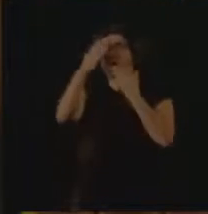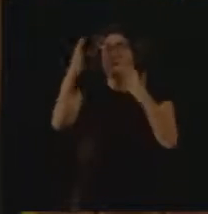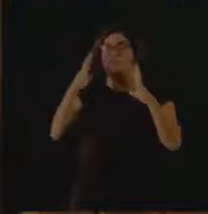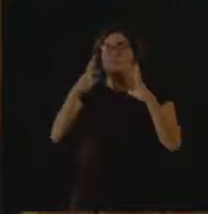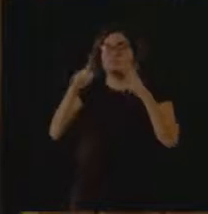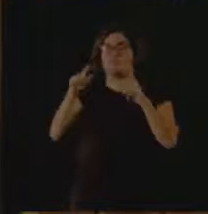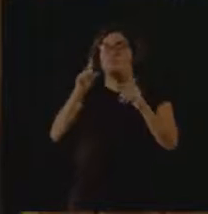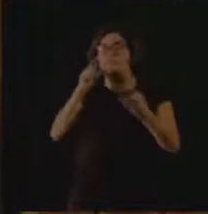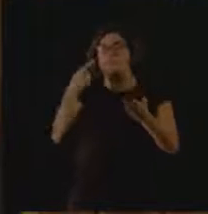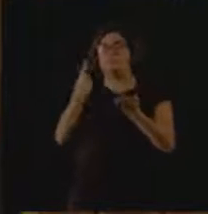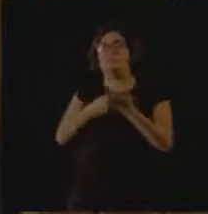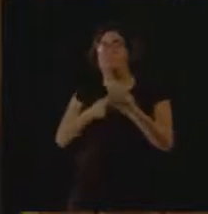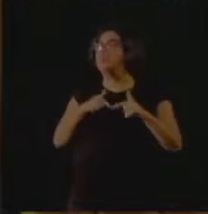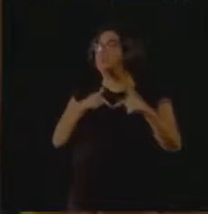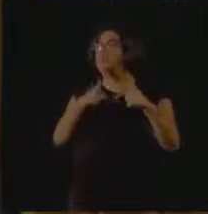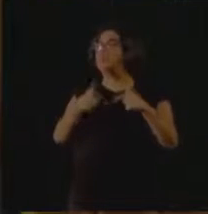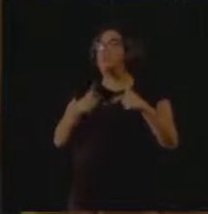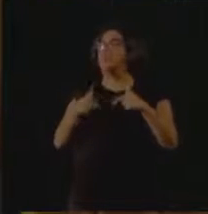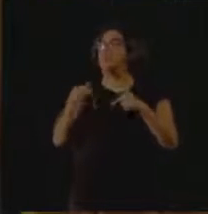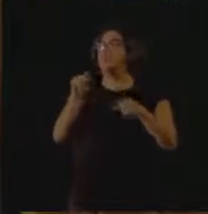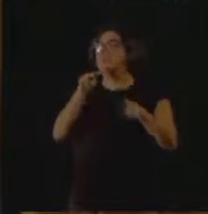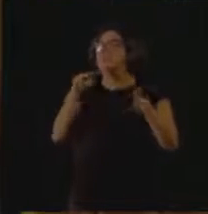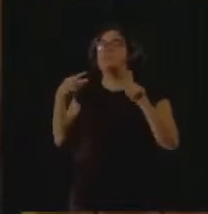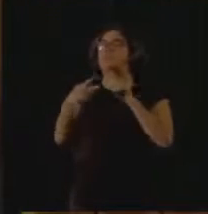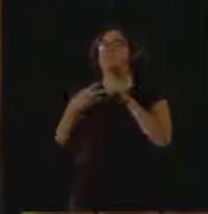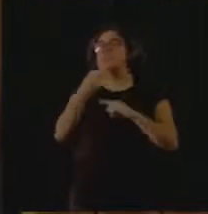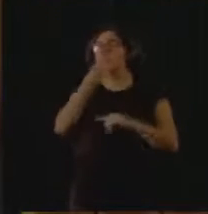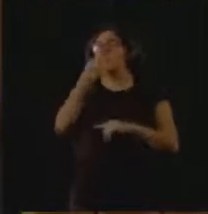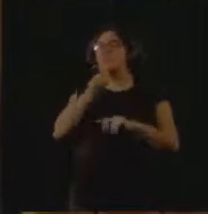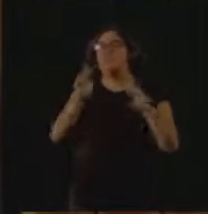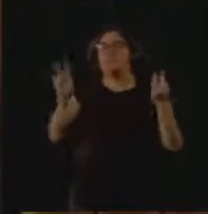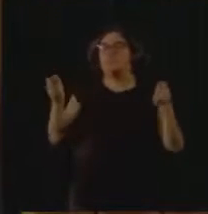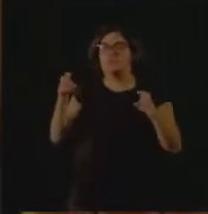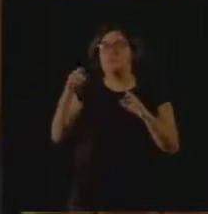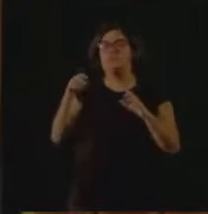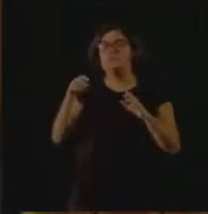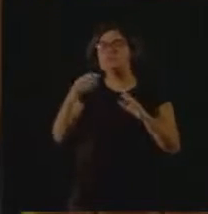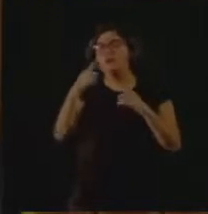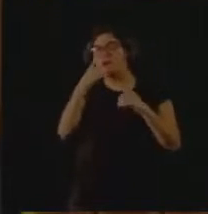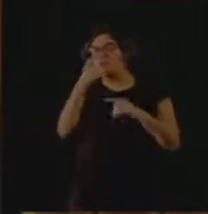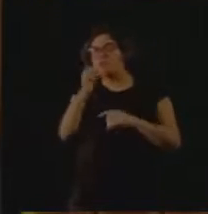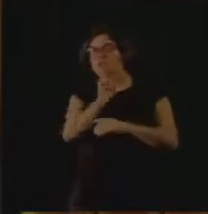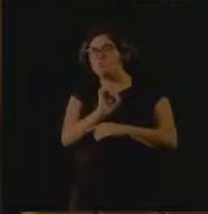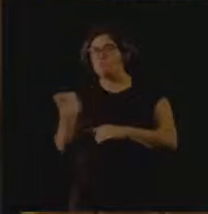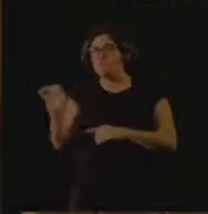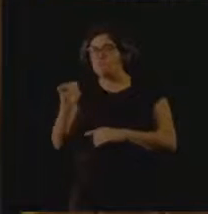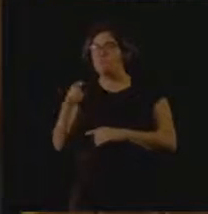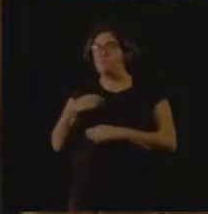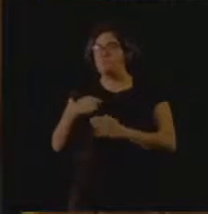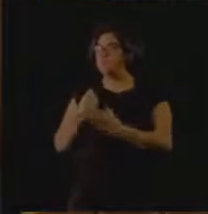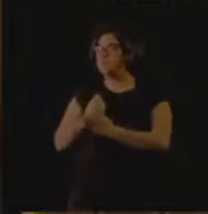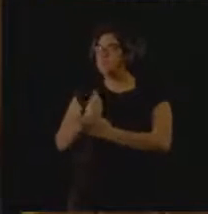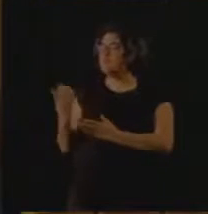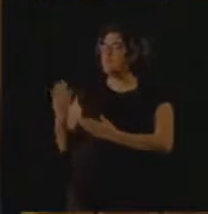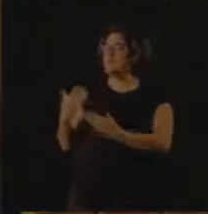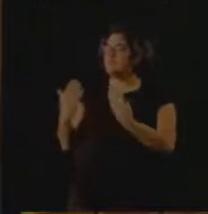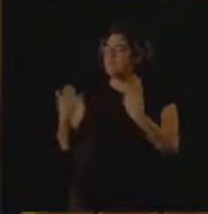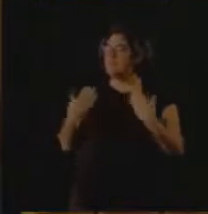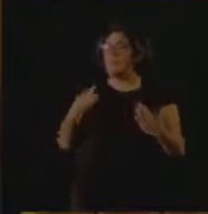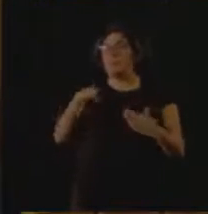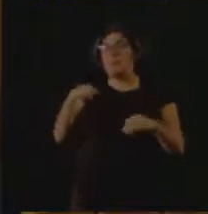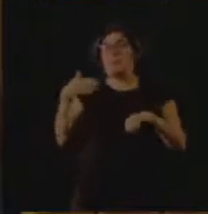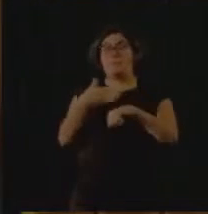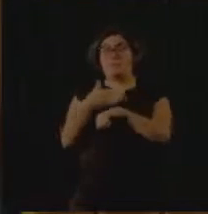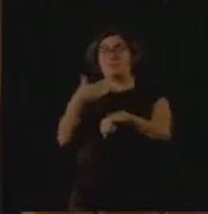contribuíram para a visão de mundo que eu tenho hoje em relação ao Lixo Zero, muitos que eu conversei. O Luciano Boligão foi outro que